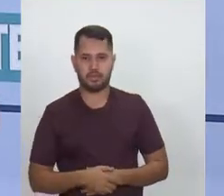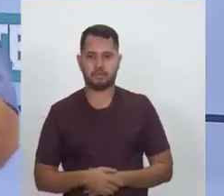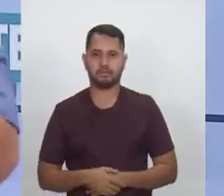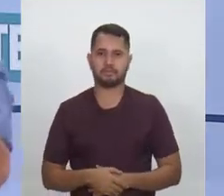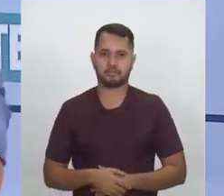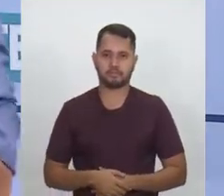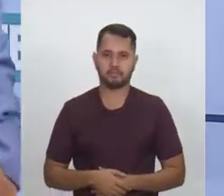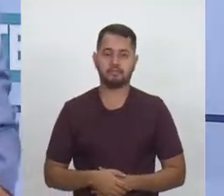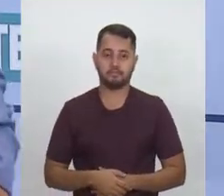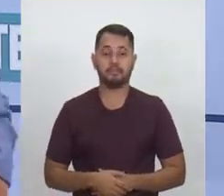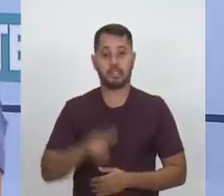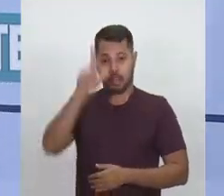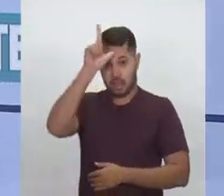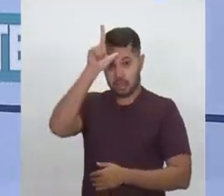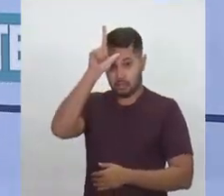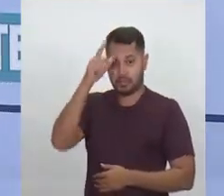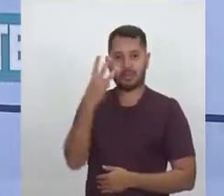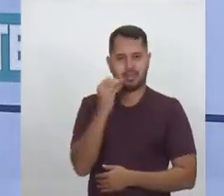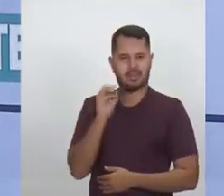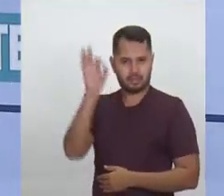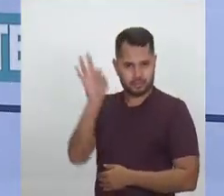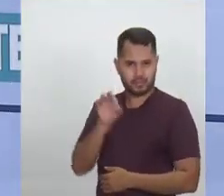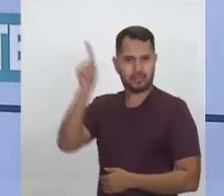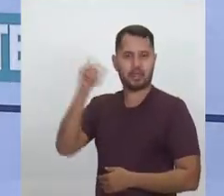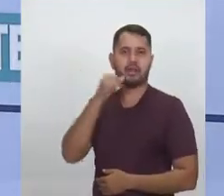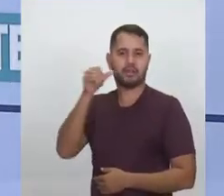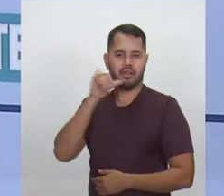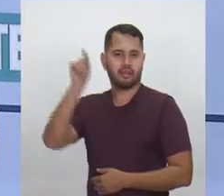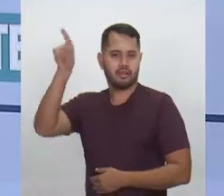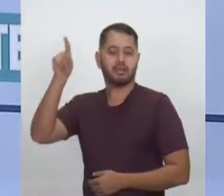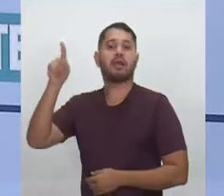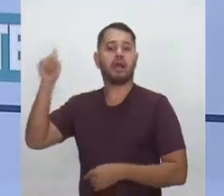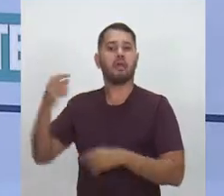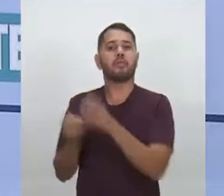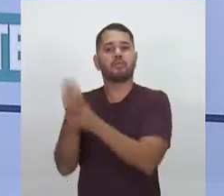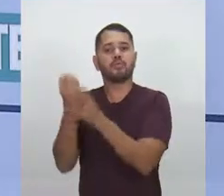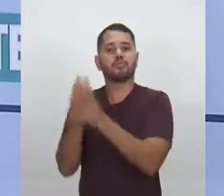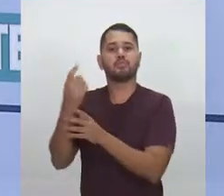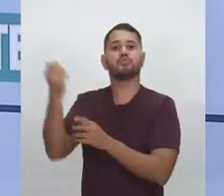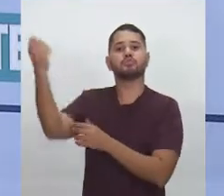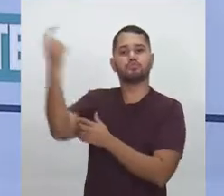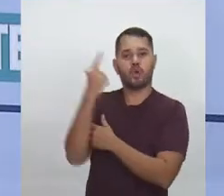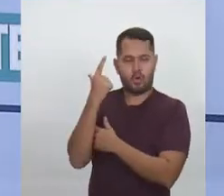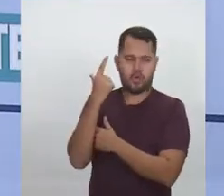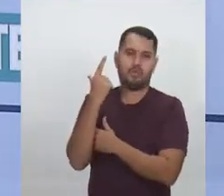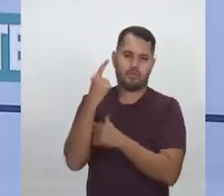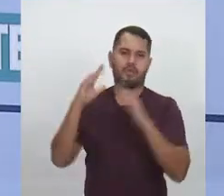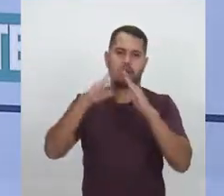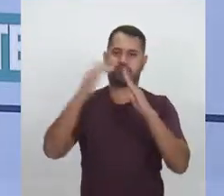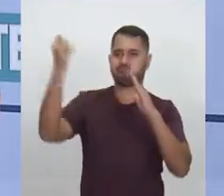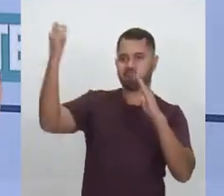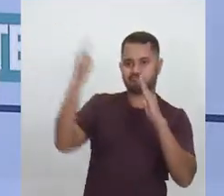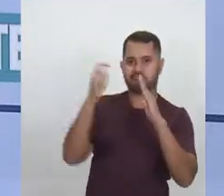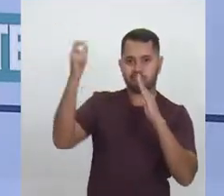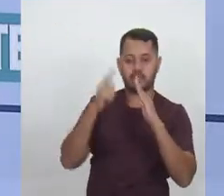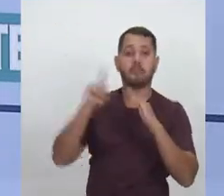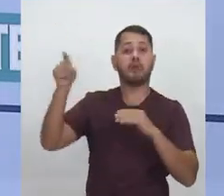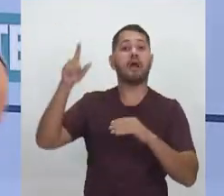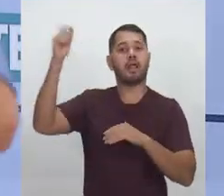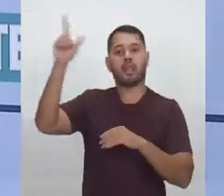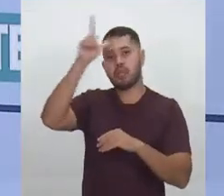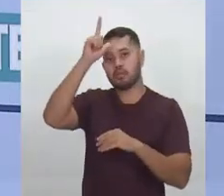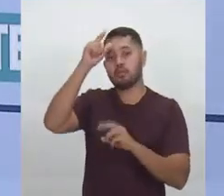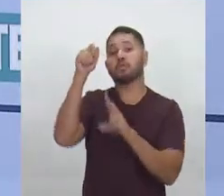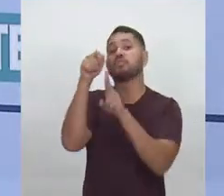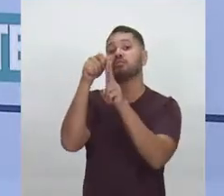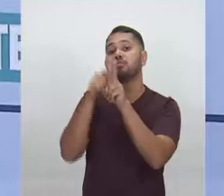Alemanha, 30% da energia da Alemanha vem de produção de energia solar. Só que na Alemanha faz sol durante dois